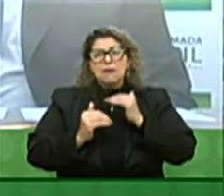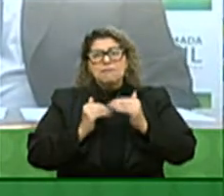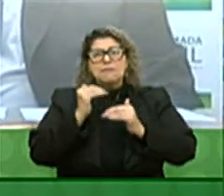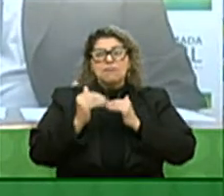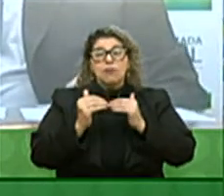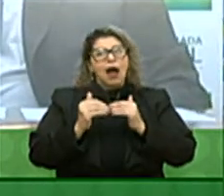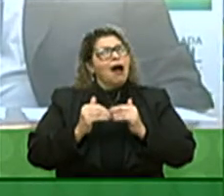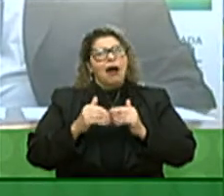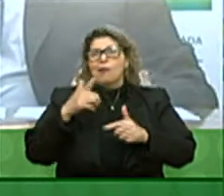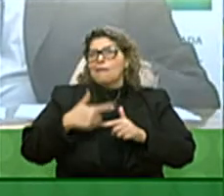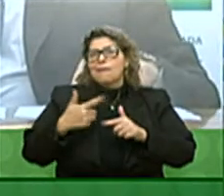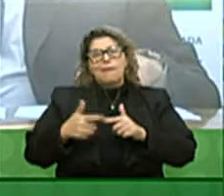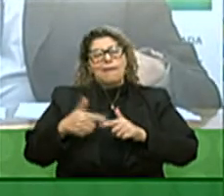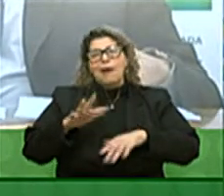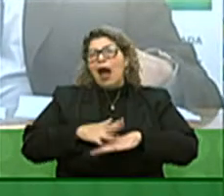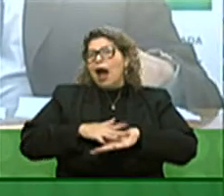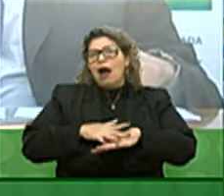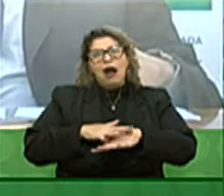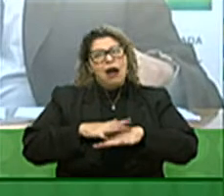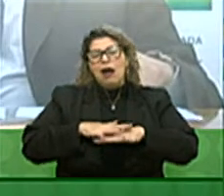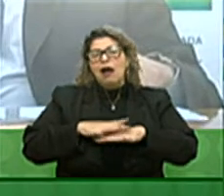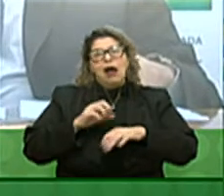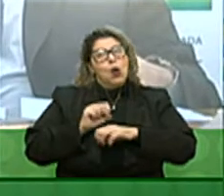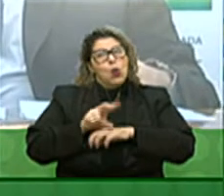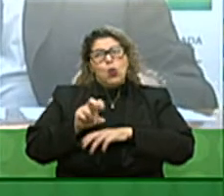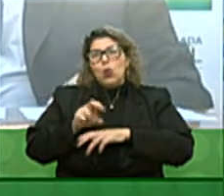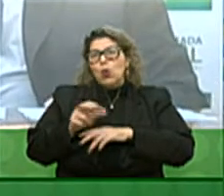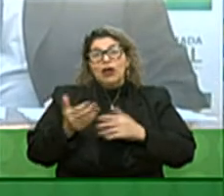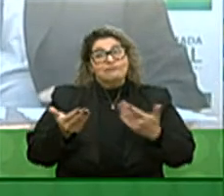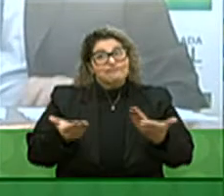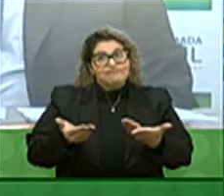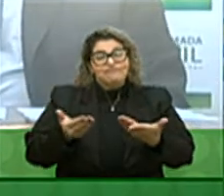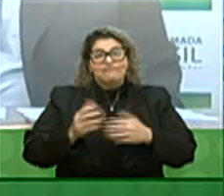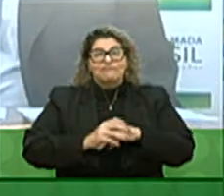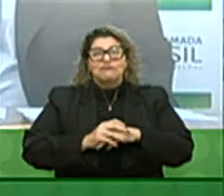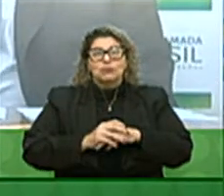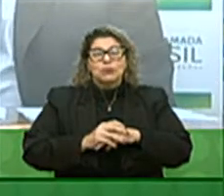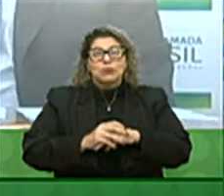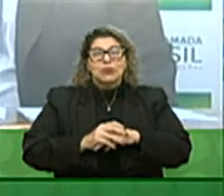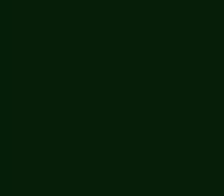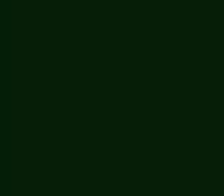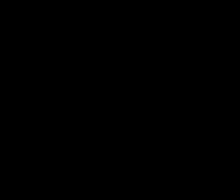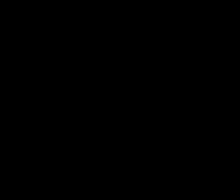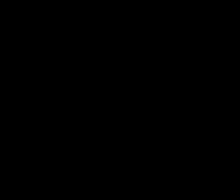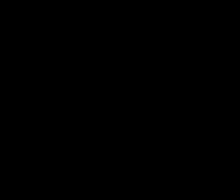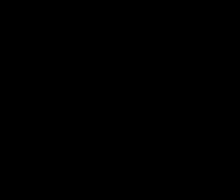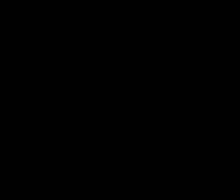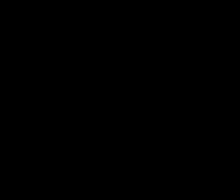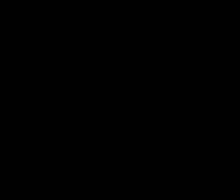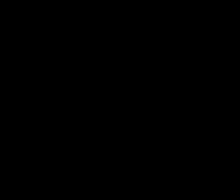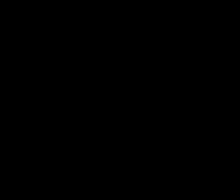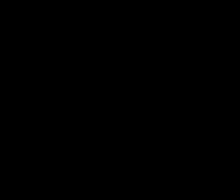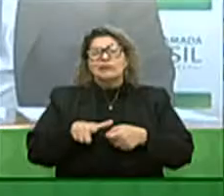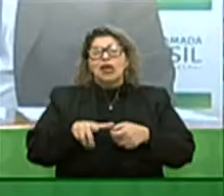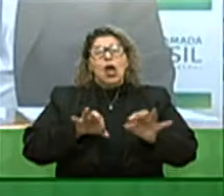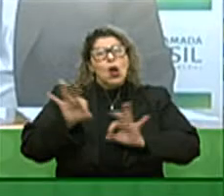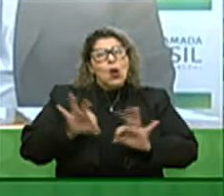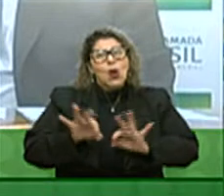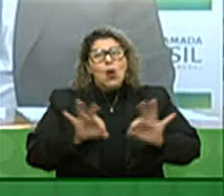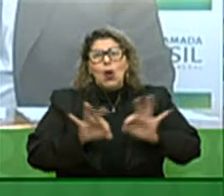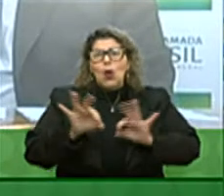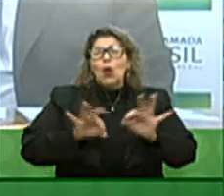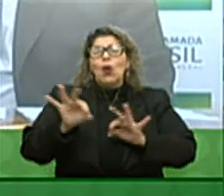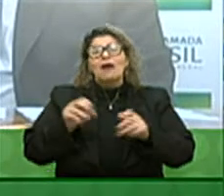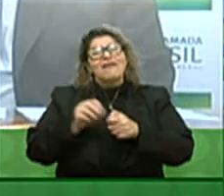essa pandemia que fez com que tivéssemos que refazer todo o